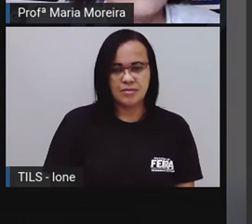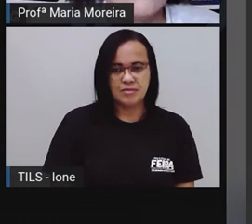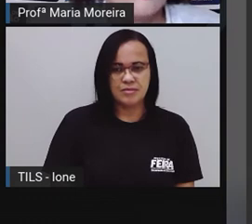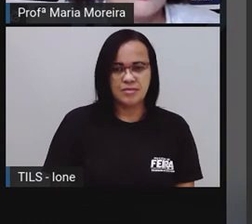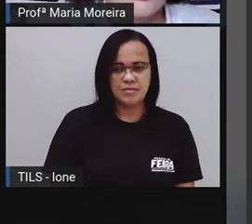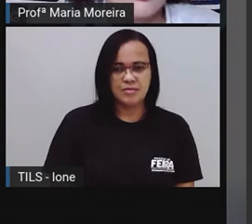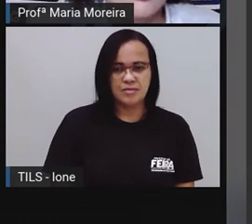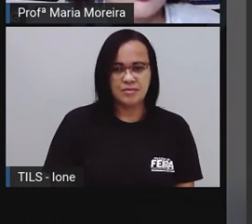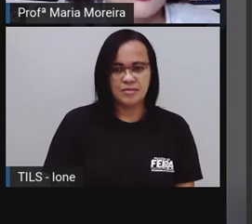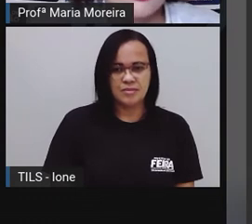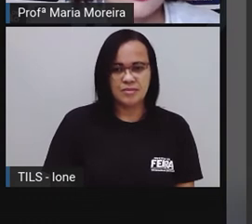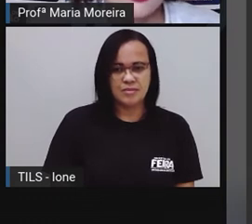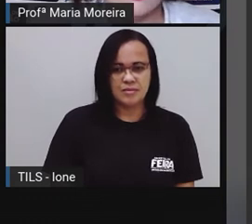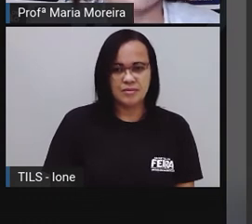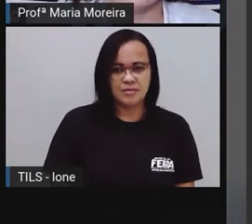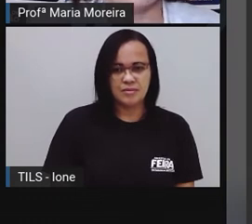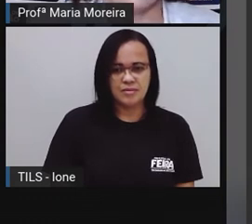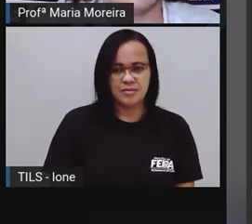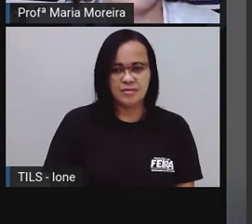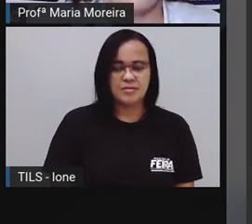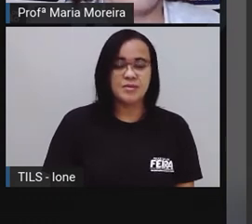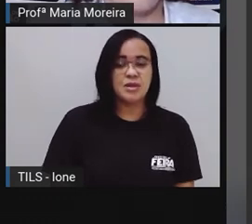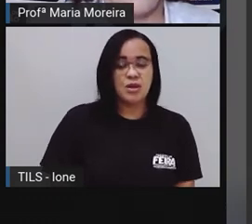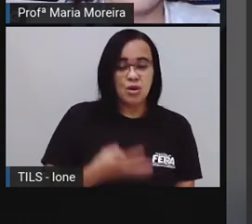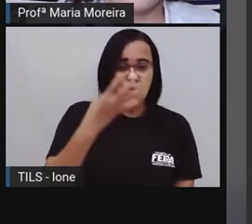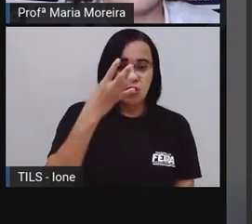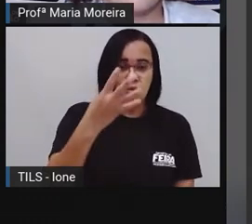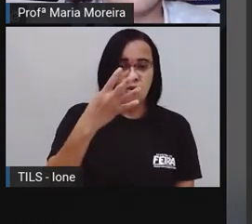quatro centenas, né?